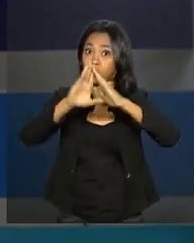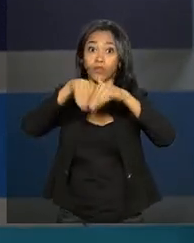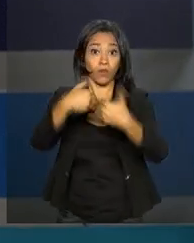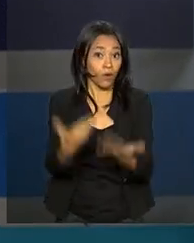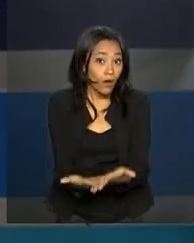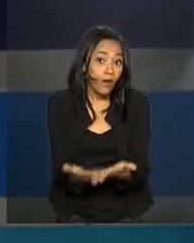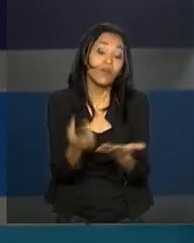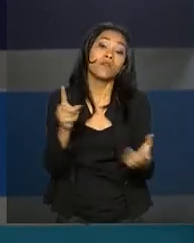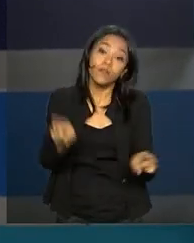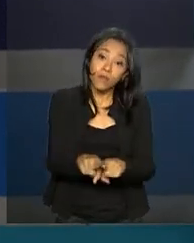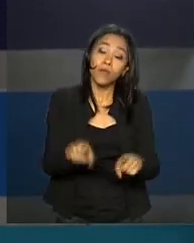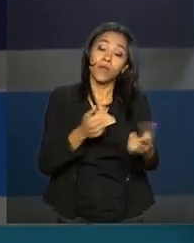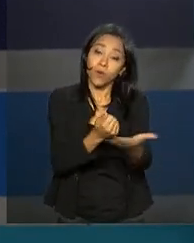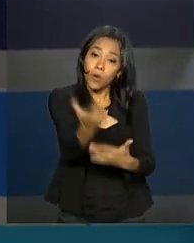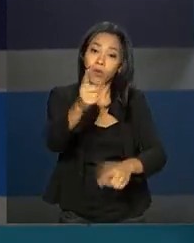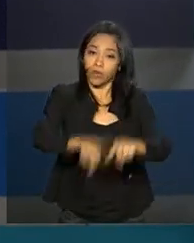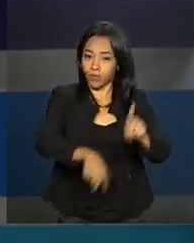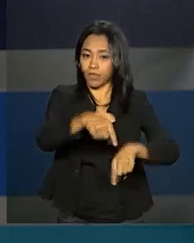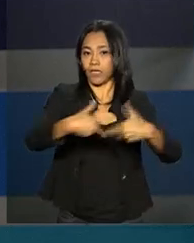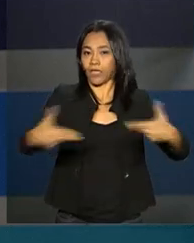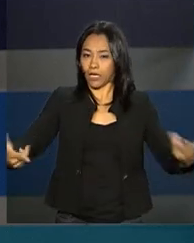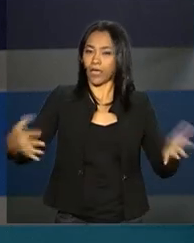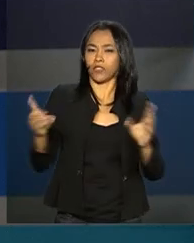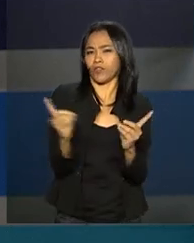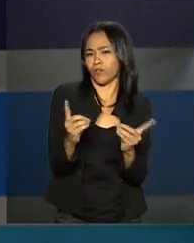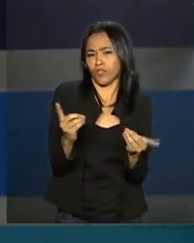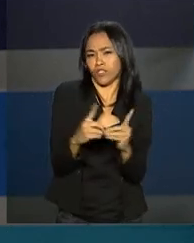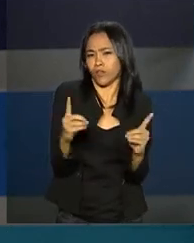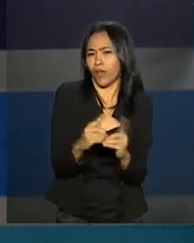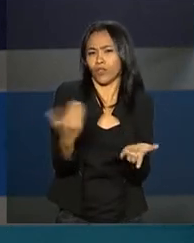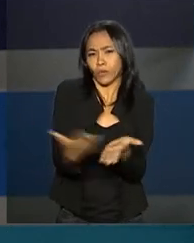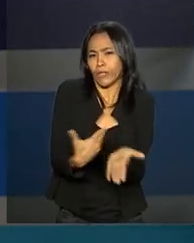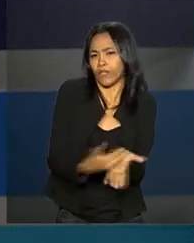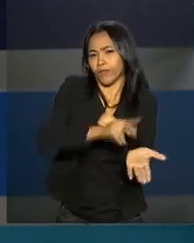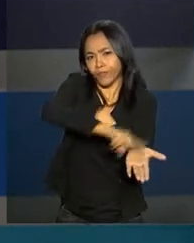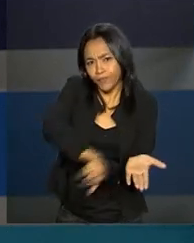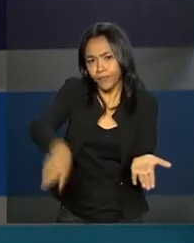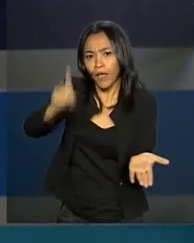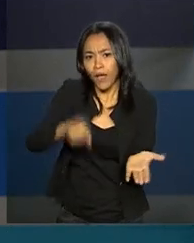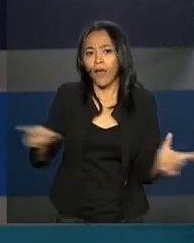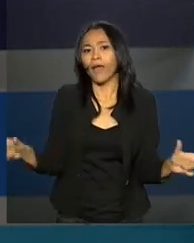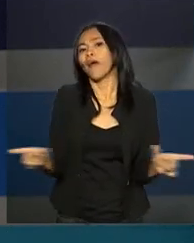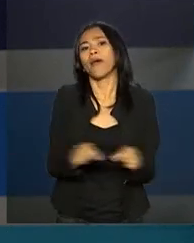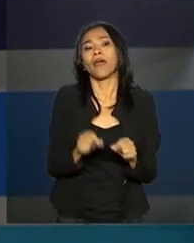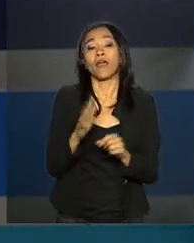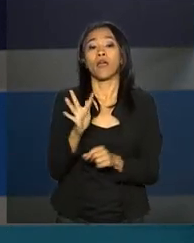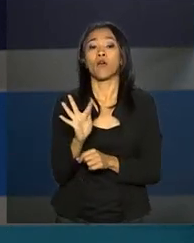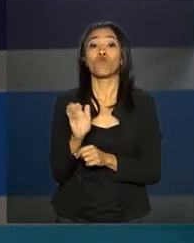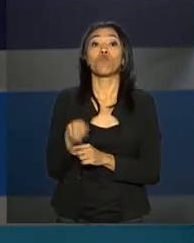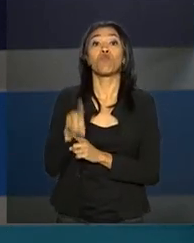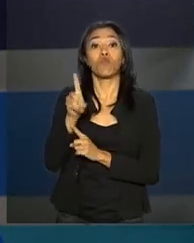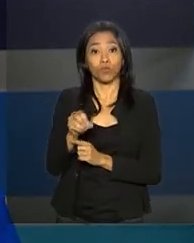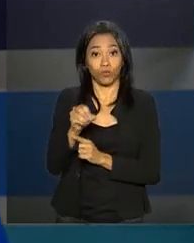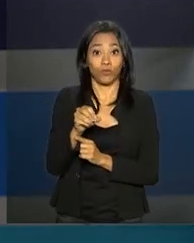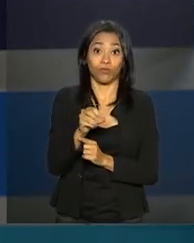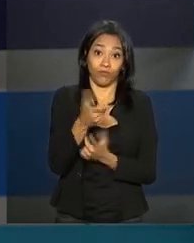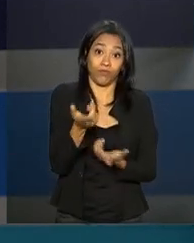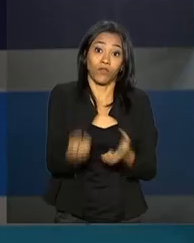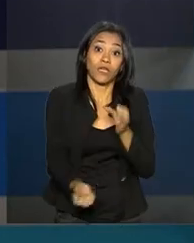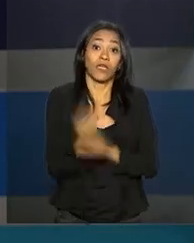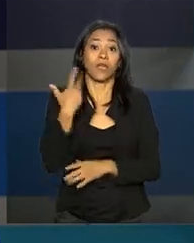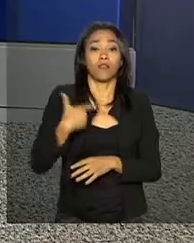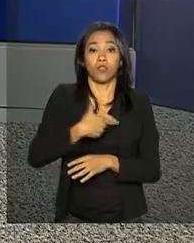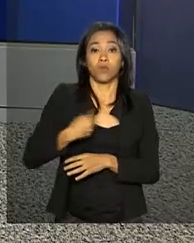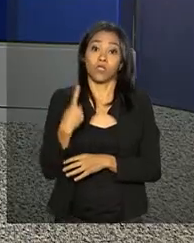e também aquisição de material didático escolar. Os recursos são do Fundo de Apoio ao Setor, criado em 2017.